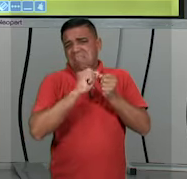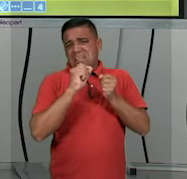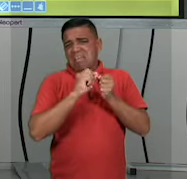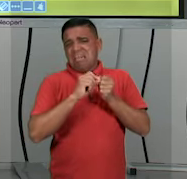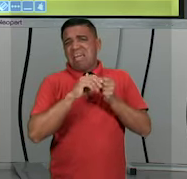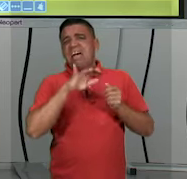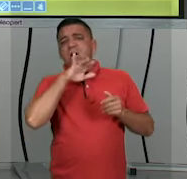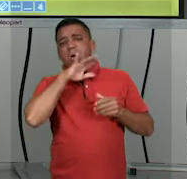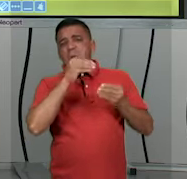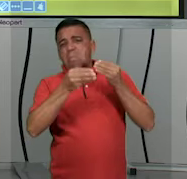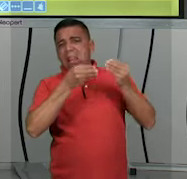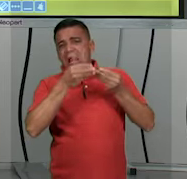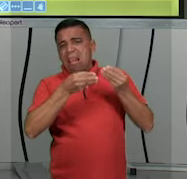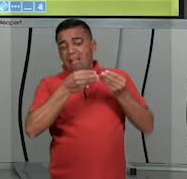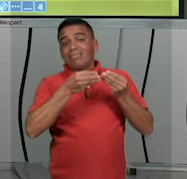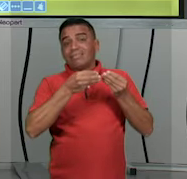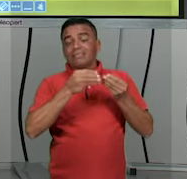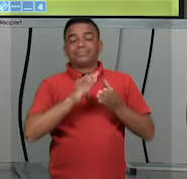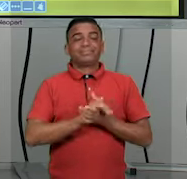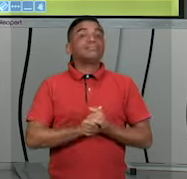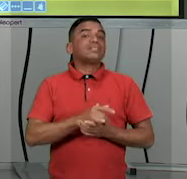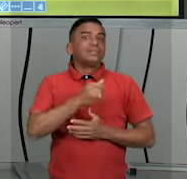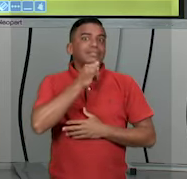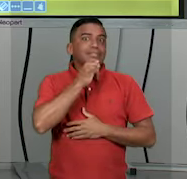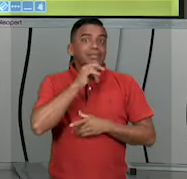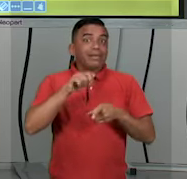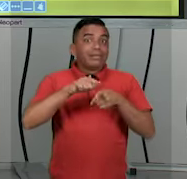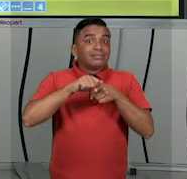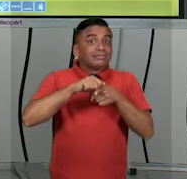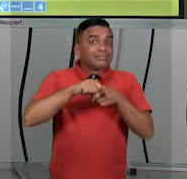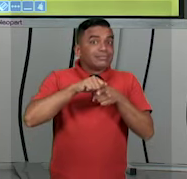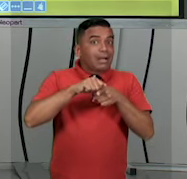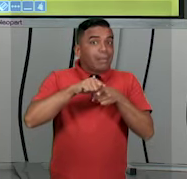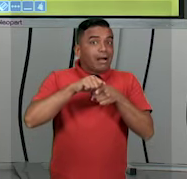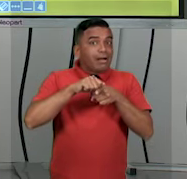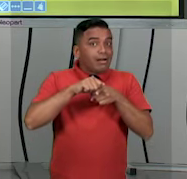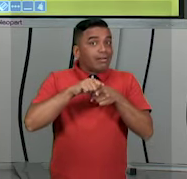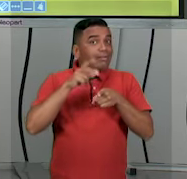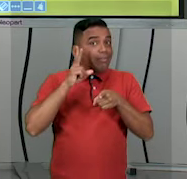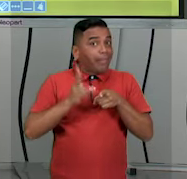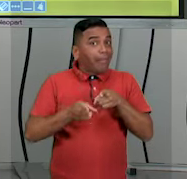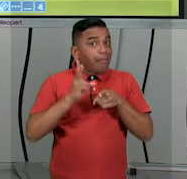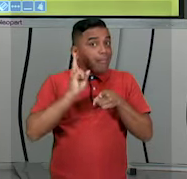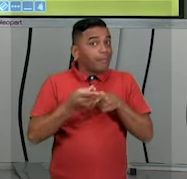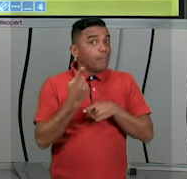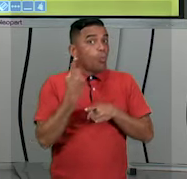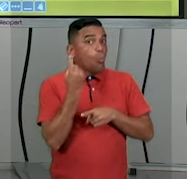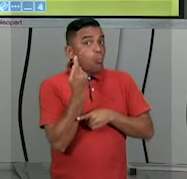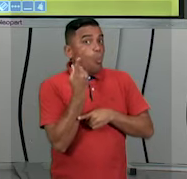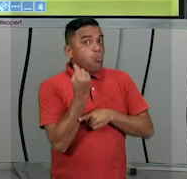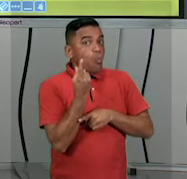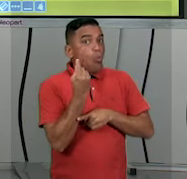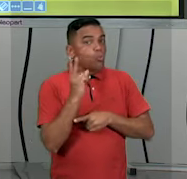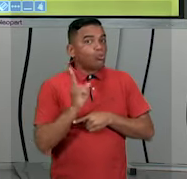são os calçados. Você não deve ficar com o mesmo calçado por muito tempo. Todos os dias usar o